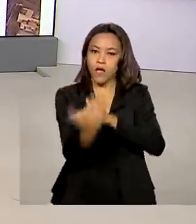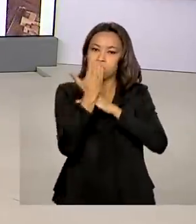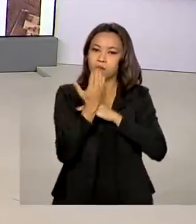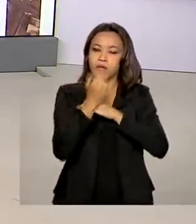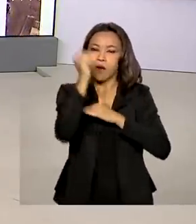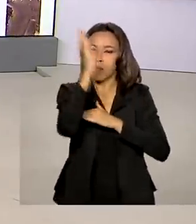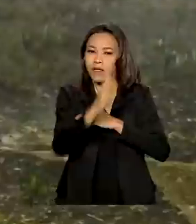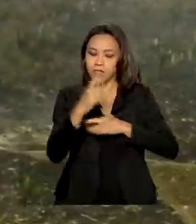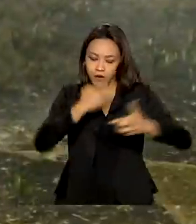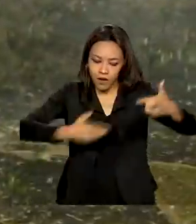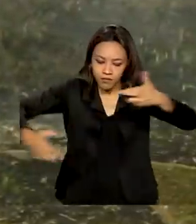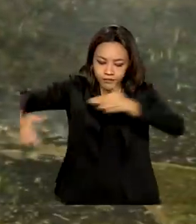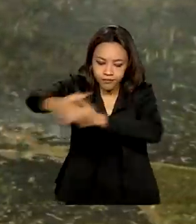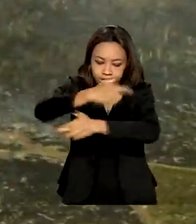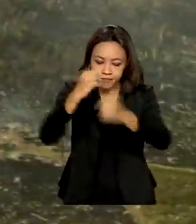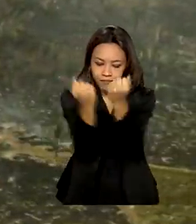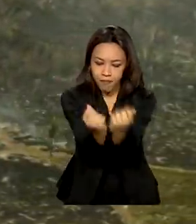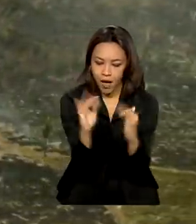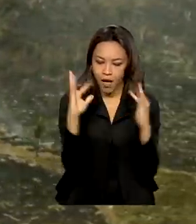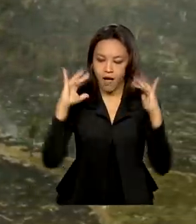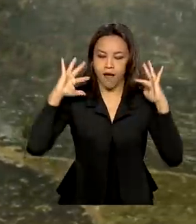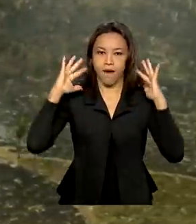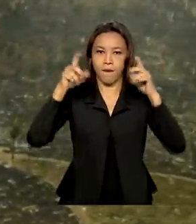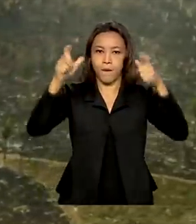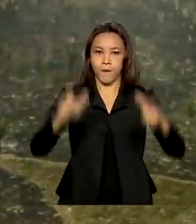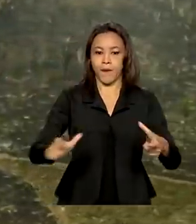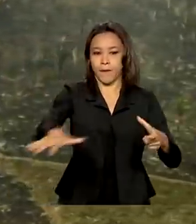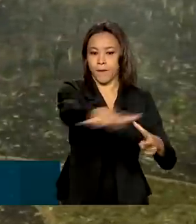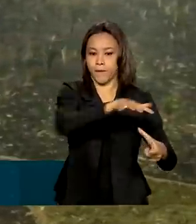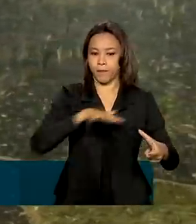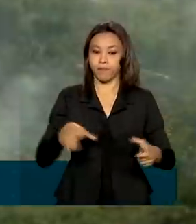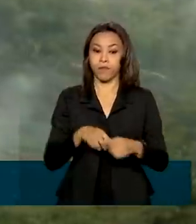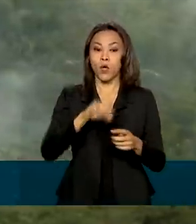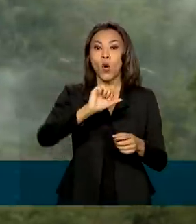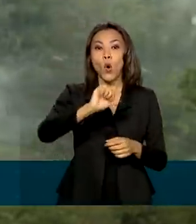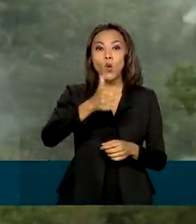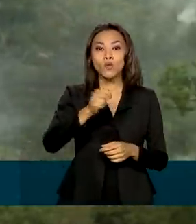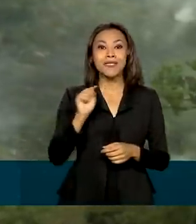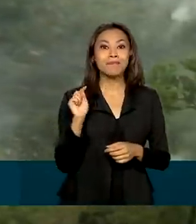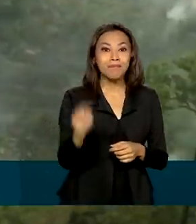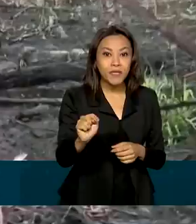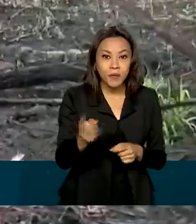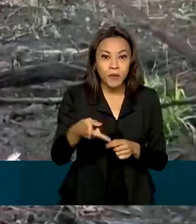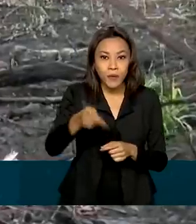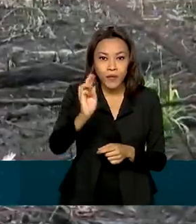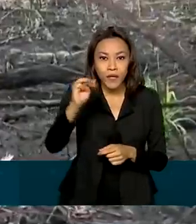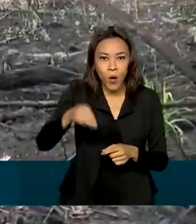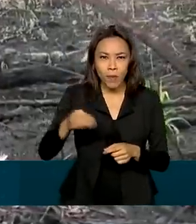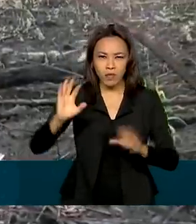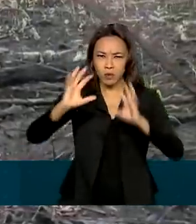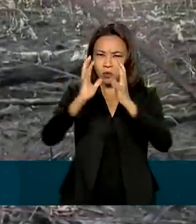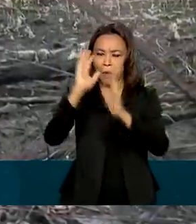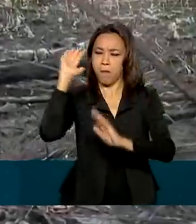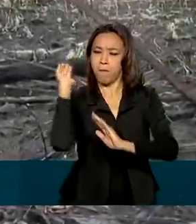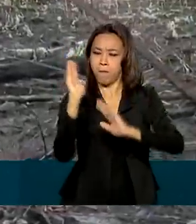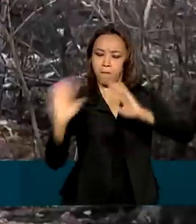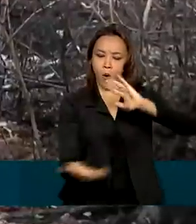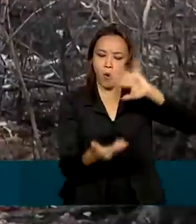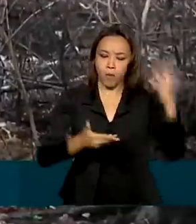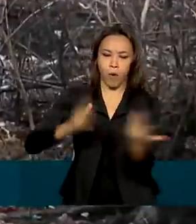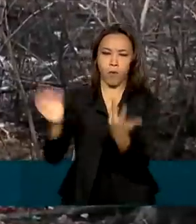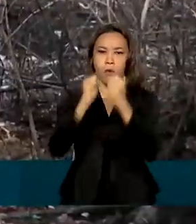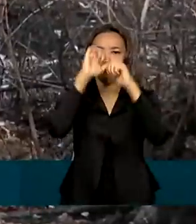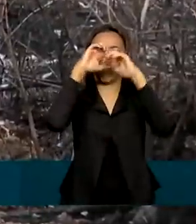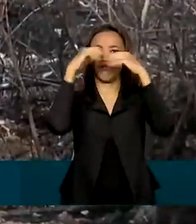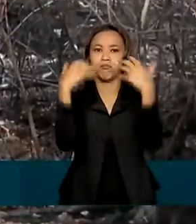a floresta. O Brasil registrou 11 mil quilômetros quadrados de desmatamento na Amazônia legal entre agosto do ano passado